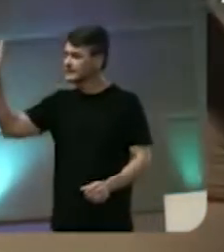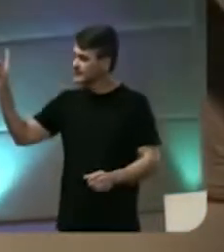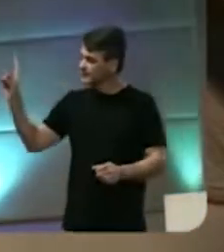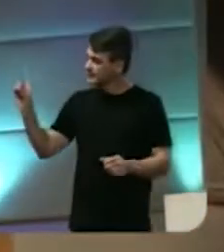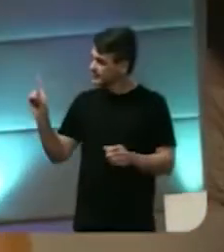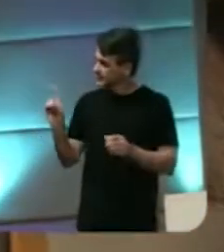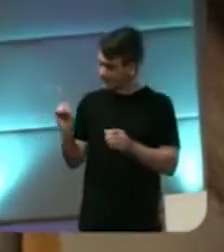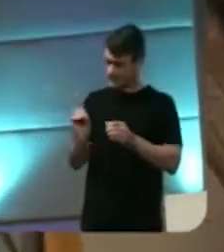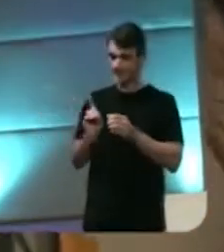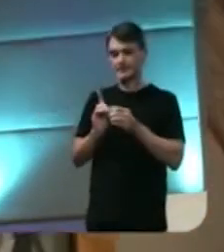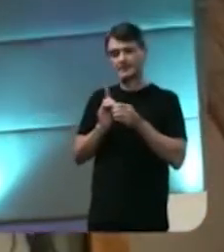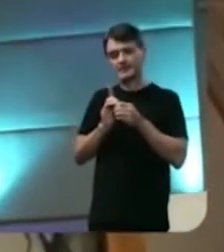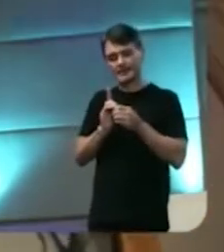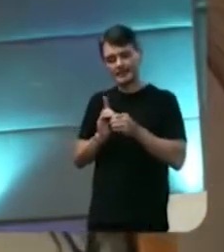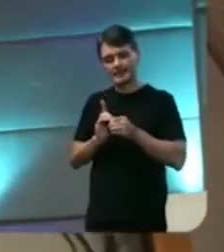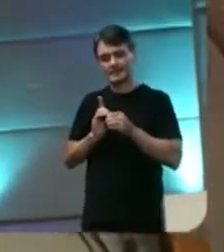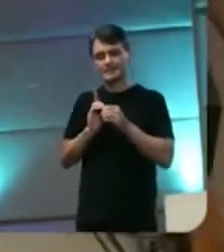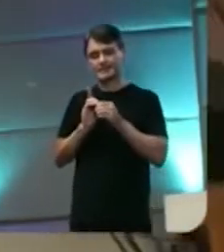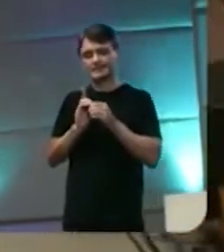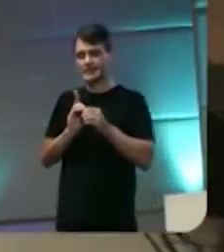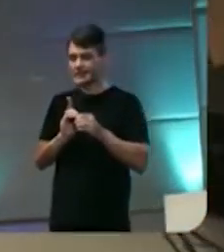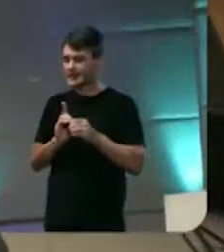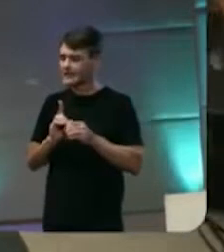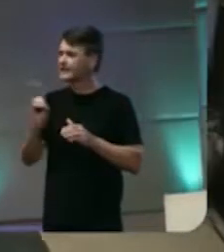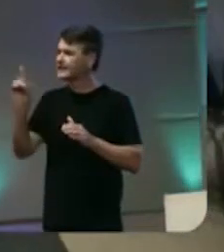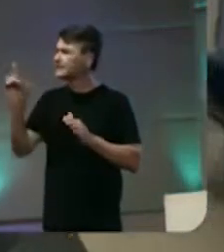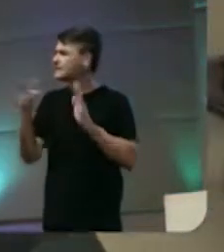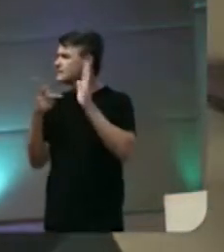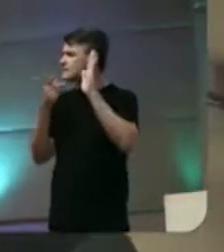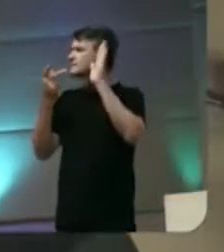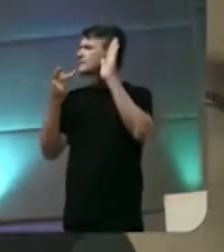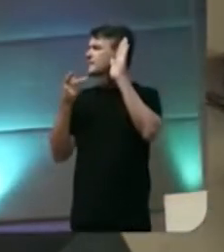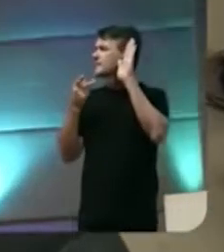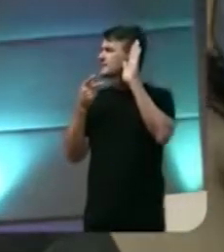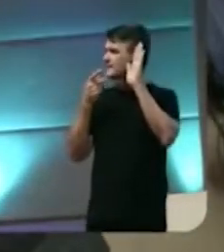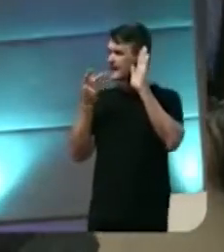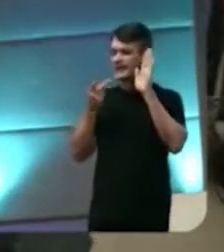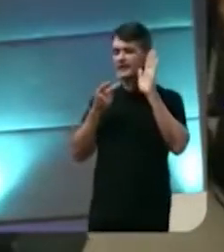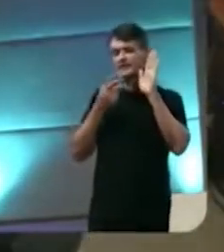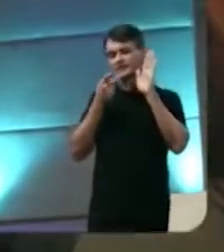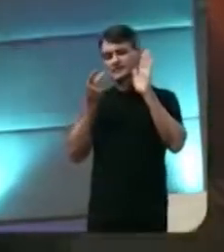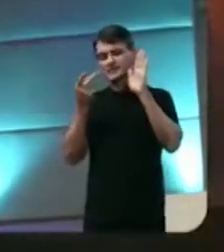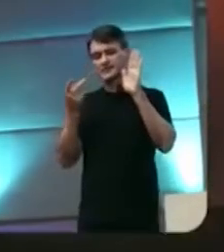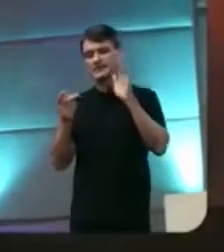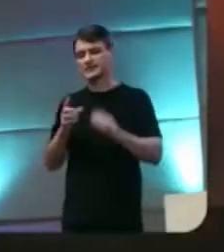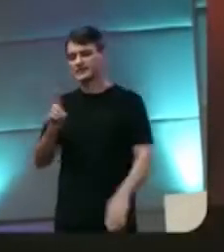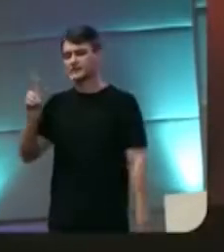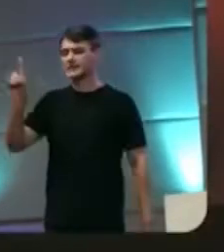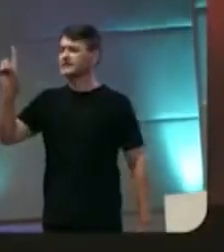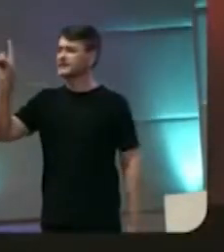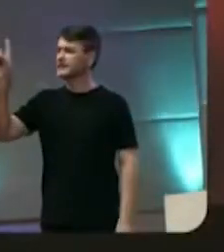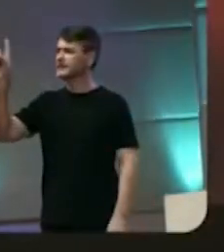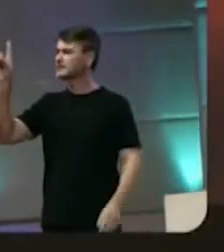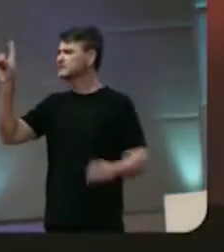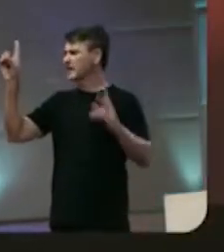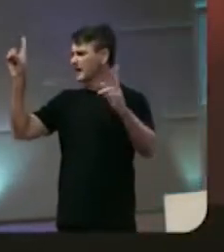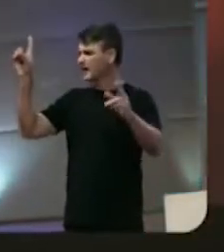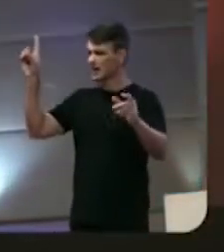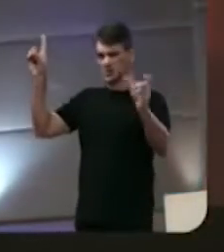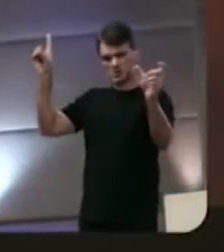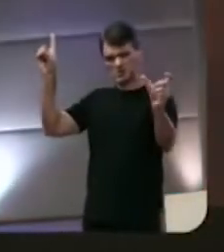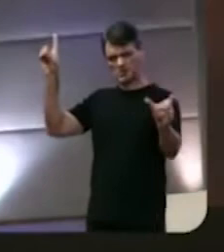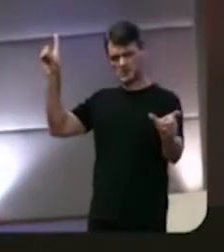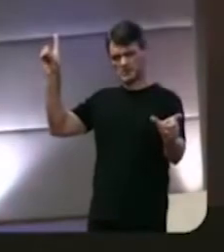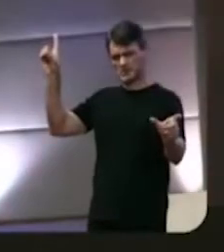Deus de aliança, Deus de promessas, Deus que